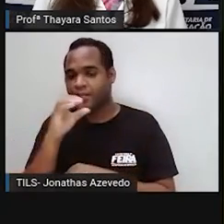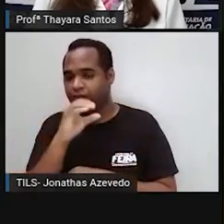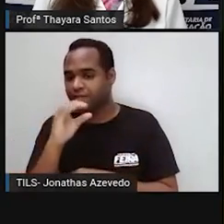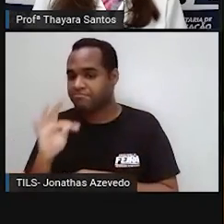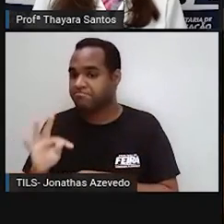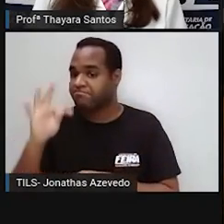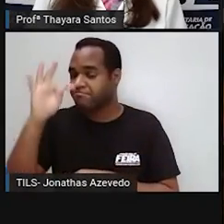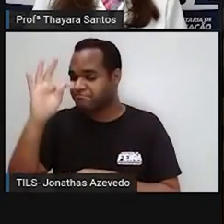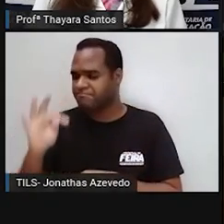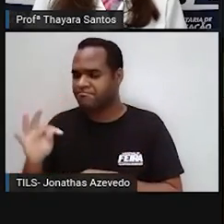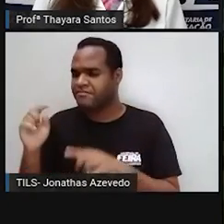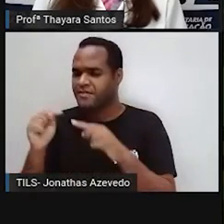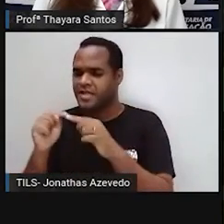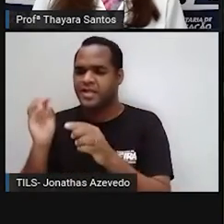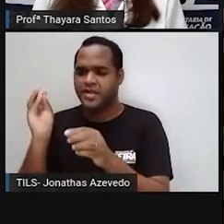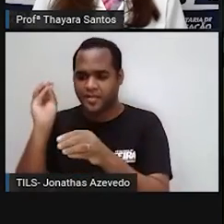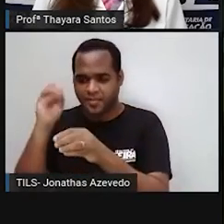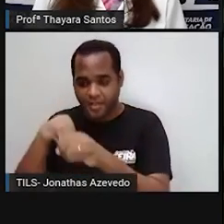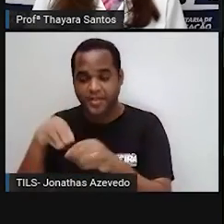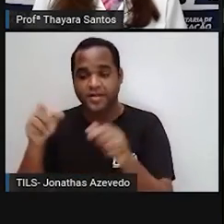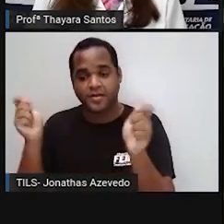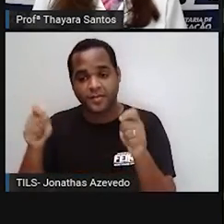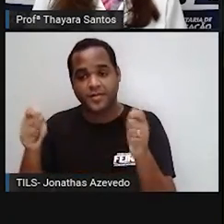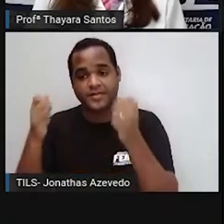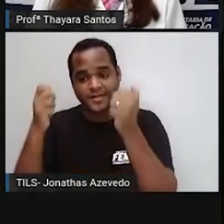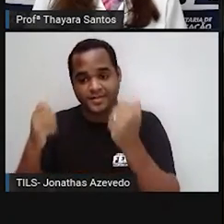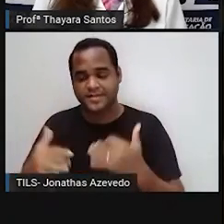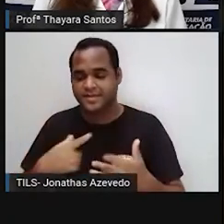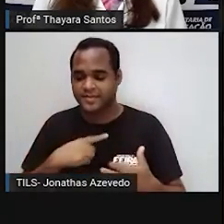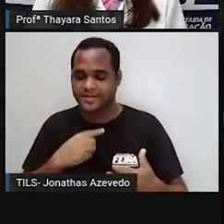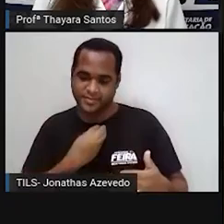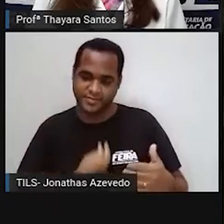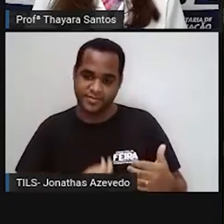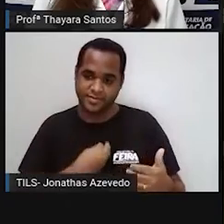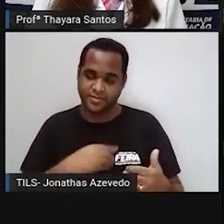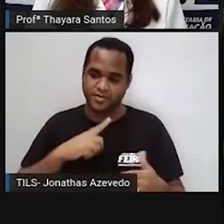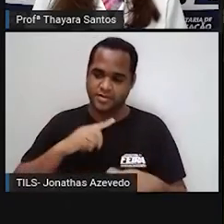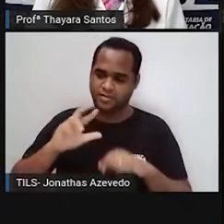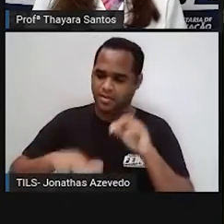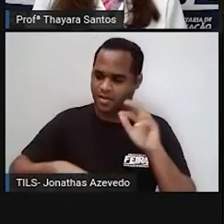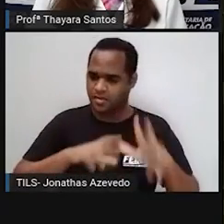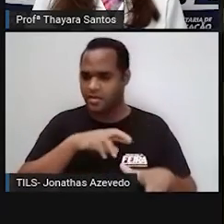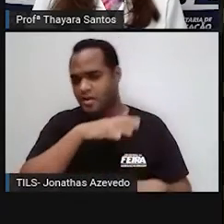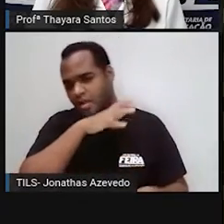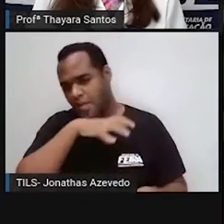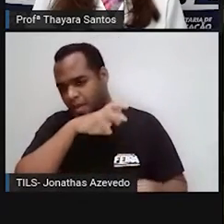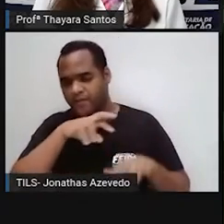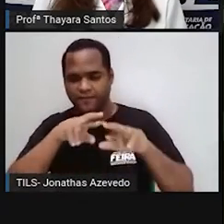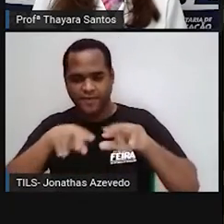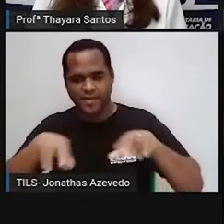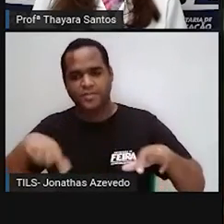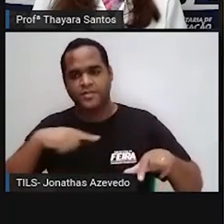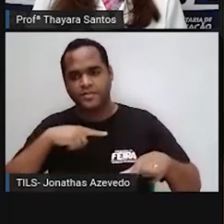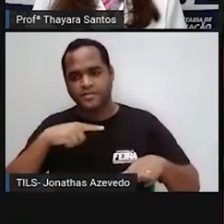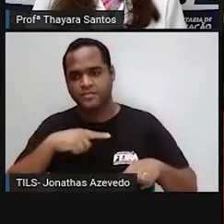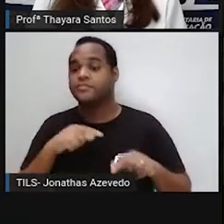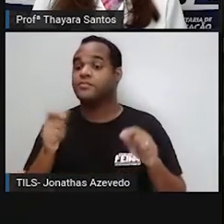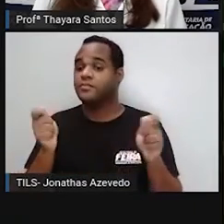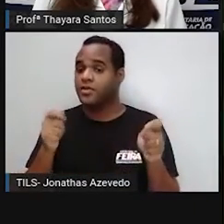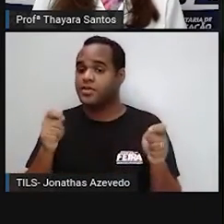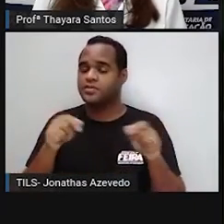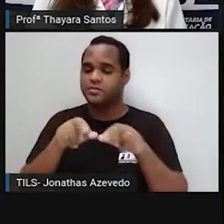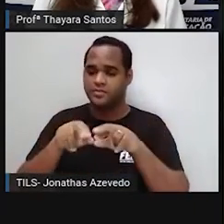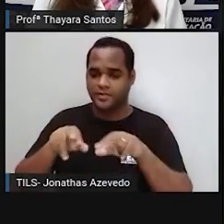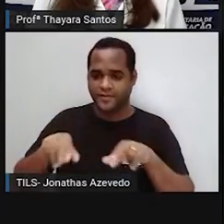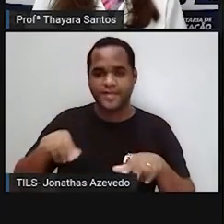afetar o alimento desses seres vivos polares, dos animais polares. e isso afeta toda